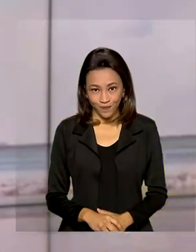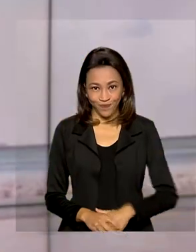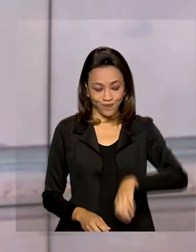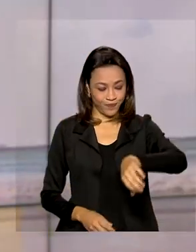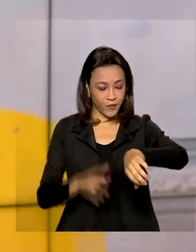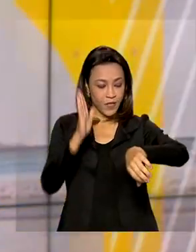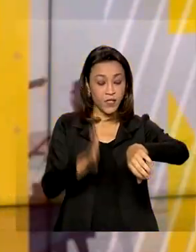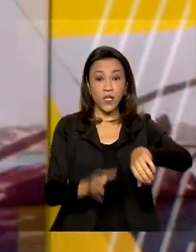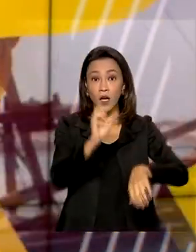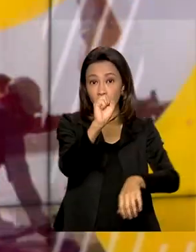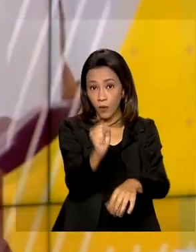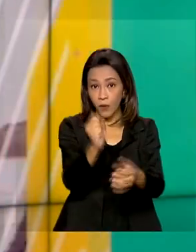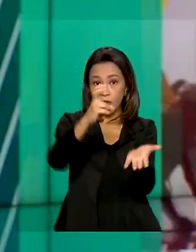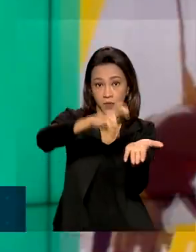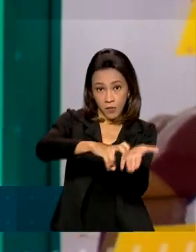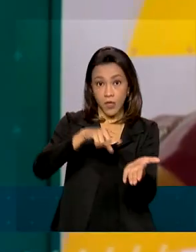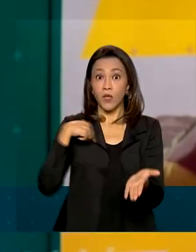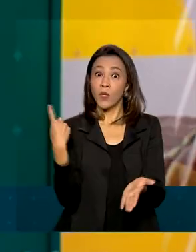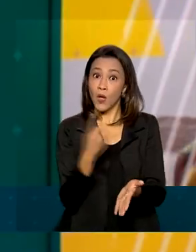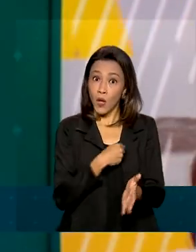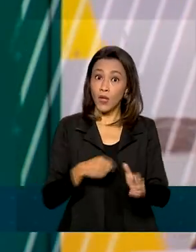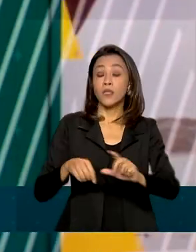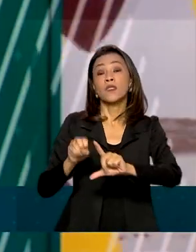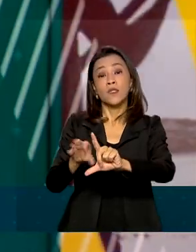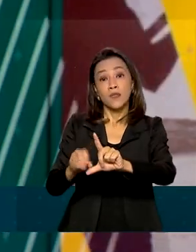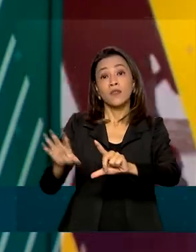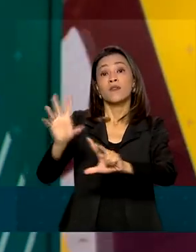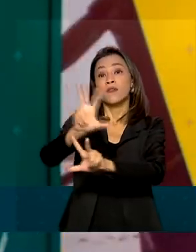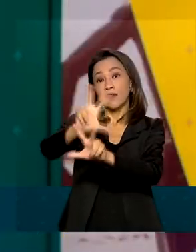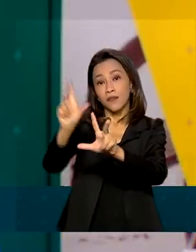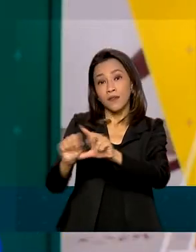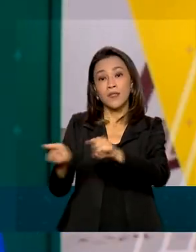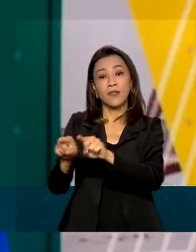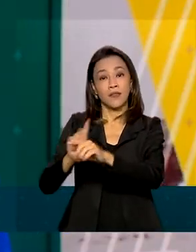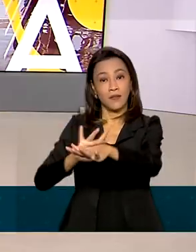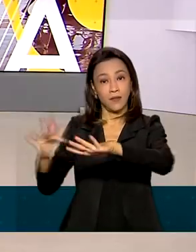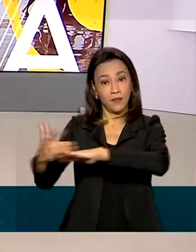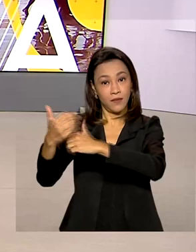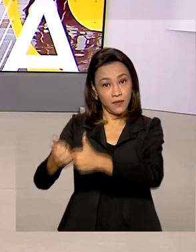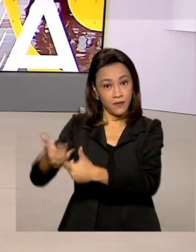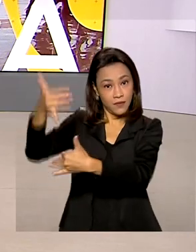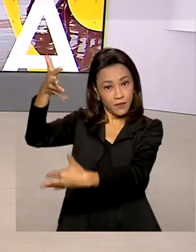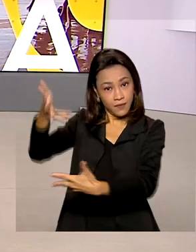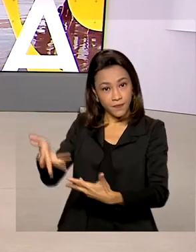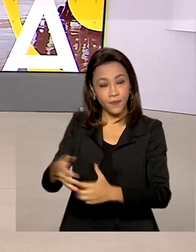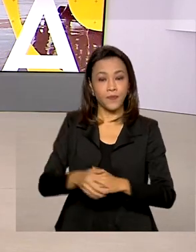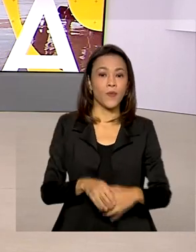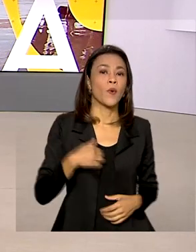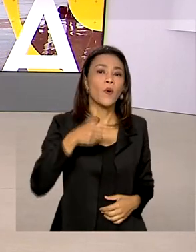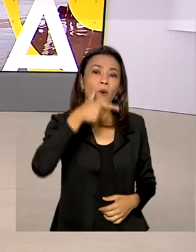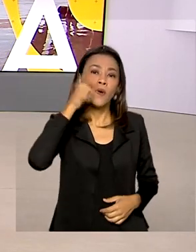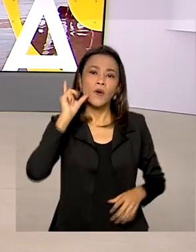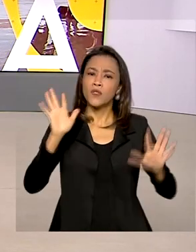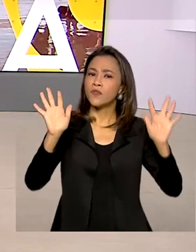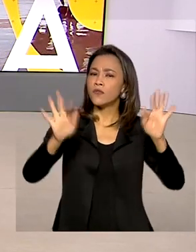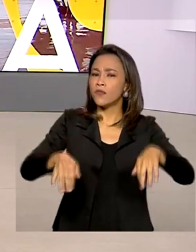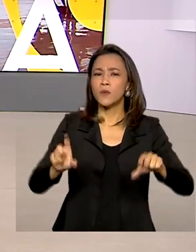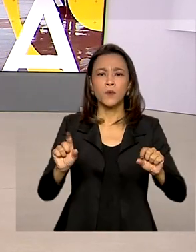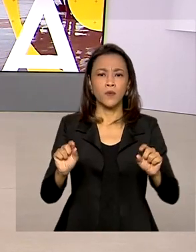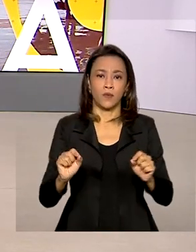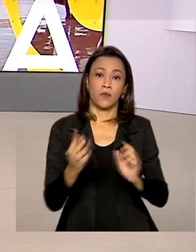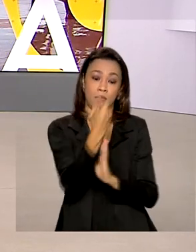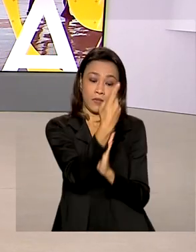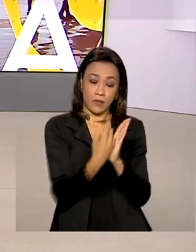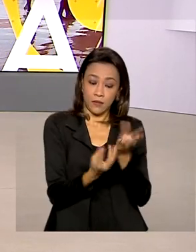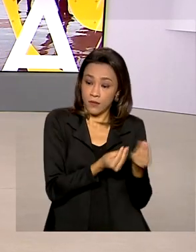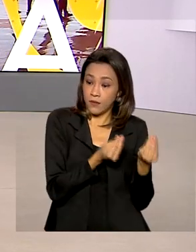Agora, 8 horas da manhã, nós estamos ao vivo pela TV Brasil e redes sociais. Terminou ontem o prazo para entregar a declaração